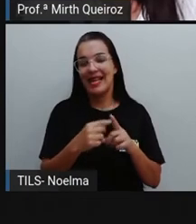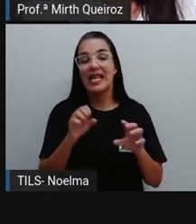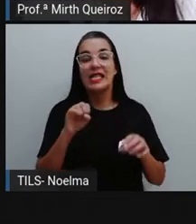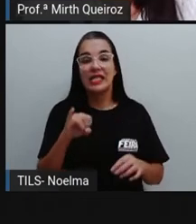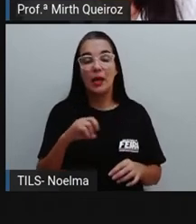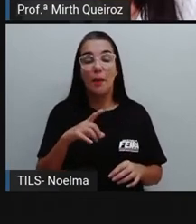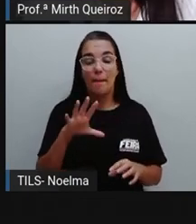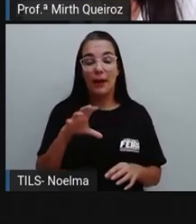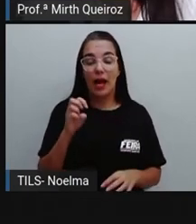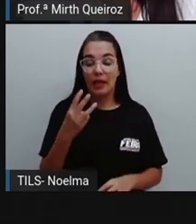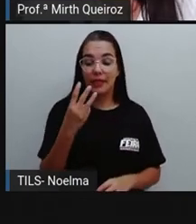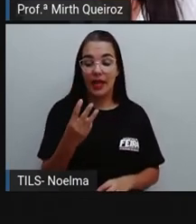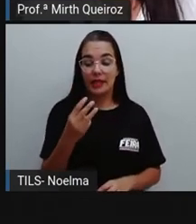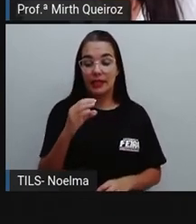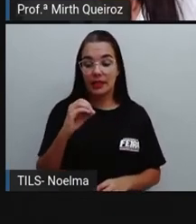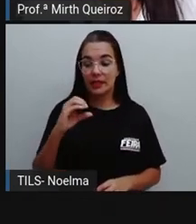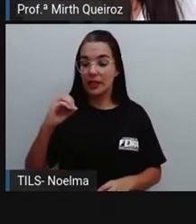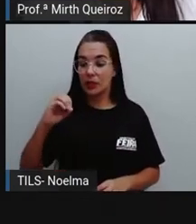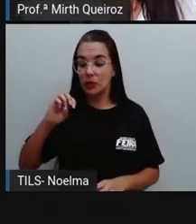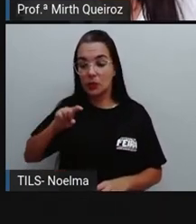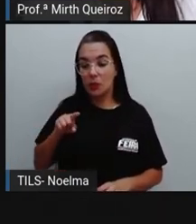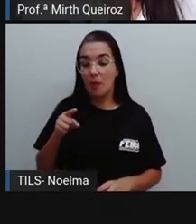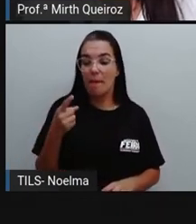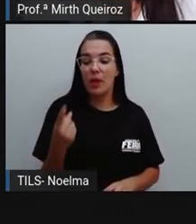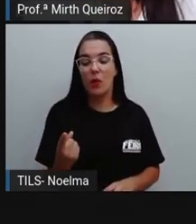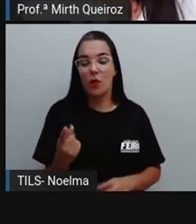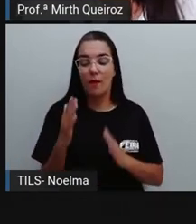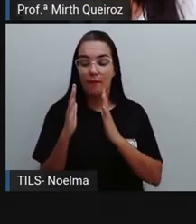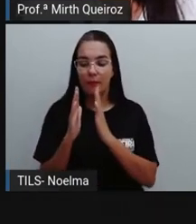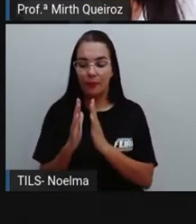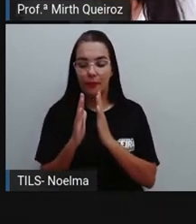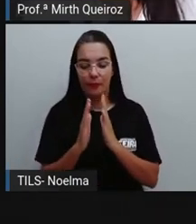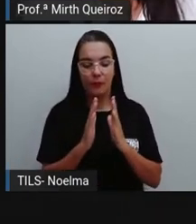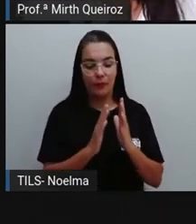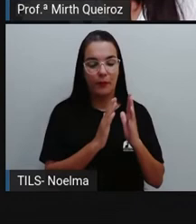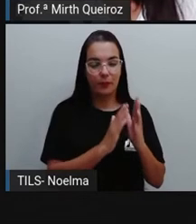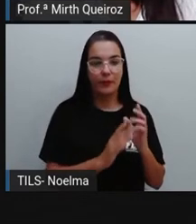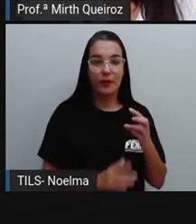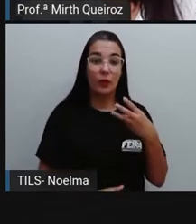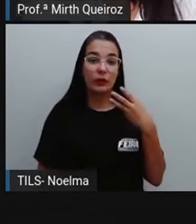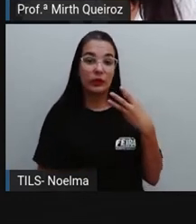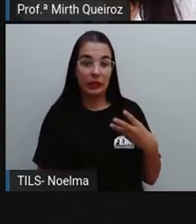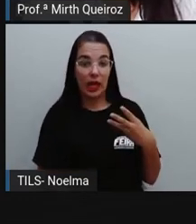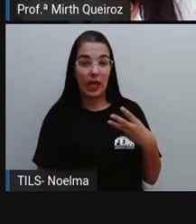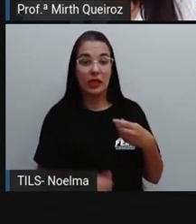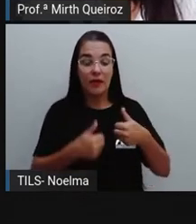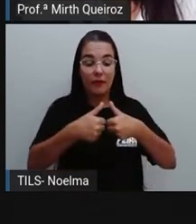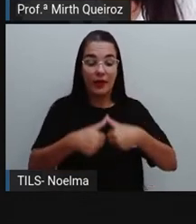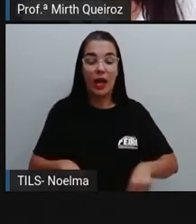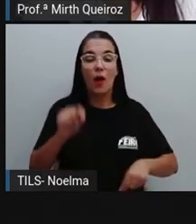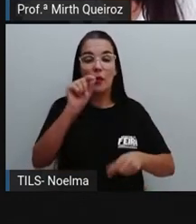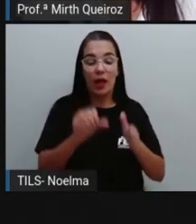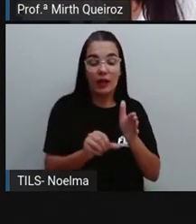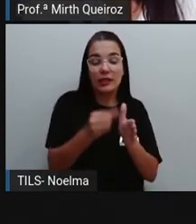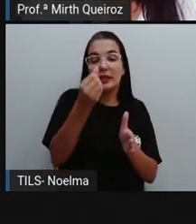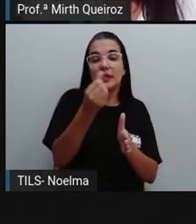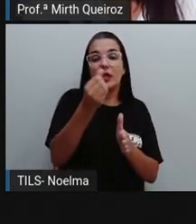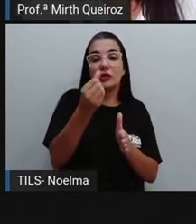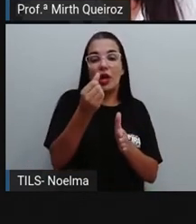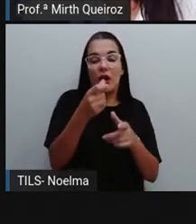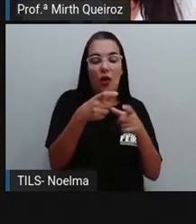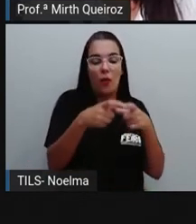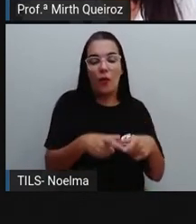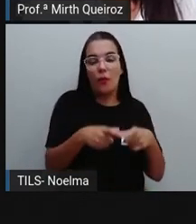300 mil quilômetros e colocar aí dentro dessa tabela, o 3, o numeral 3, vai ocupar a sexta